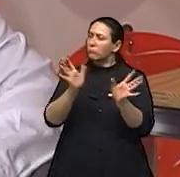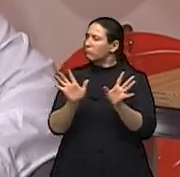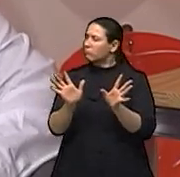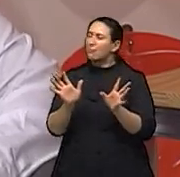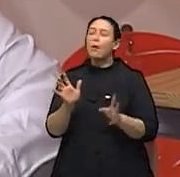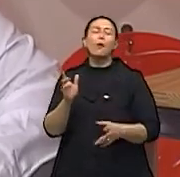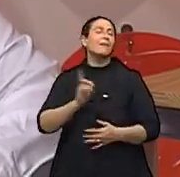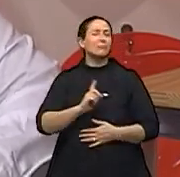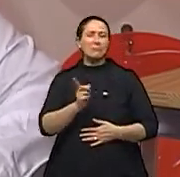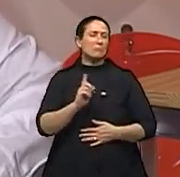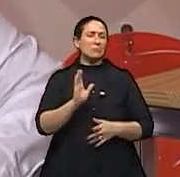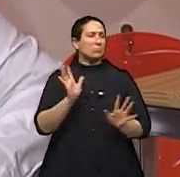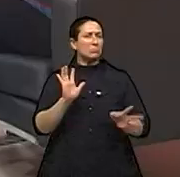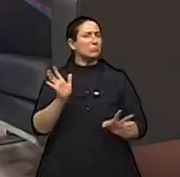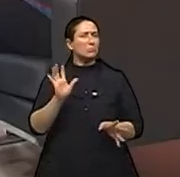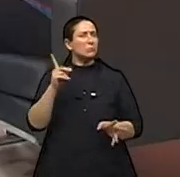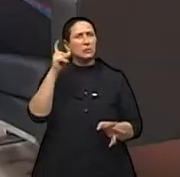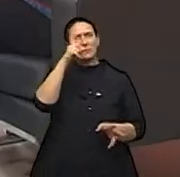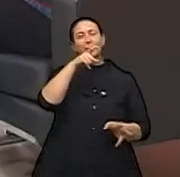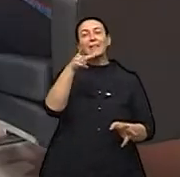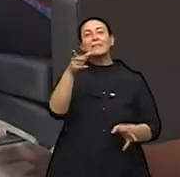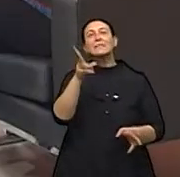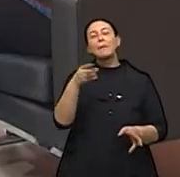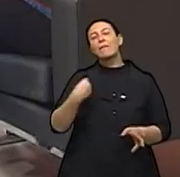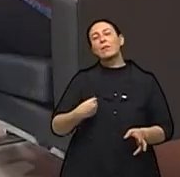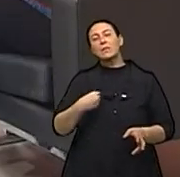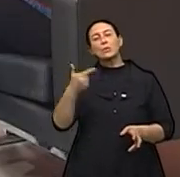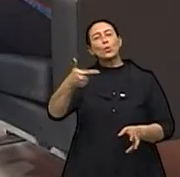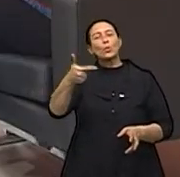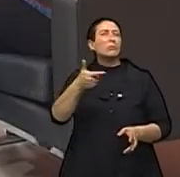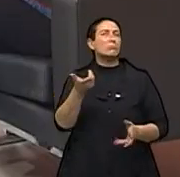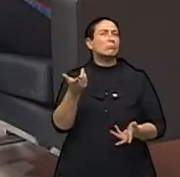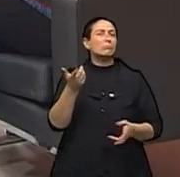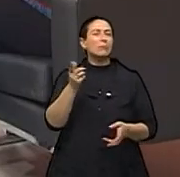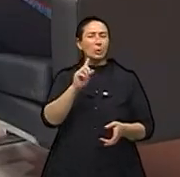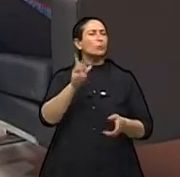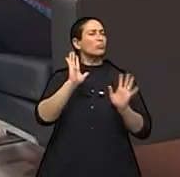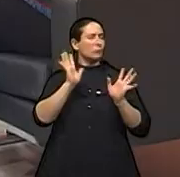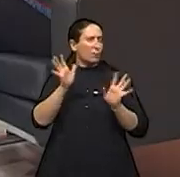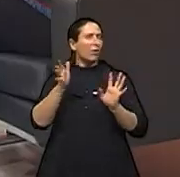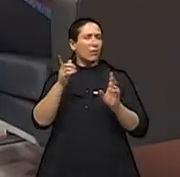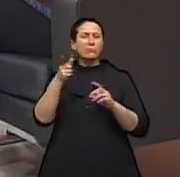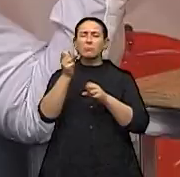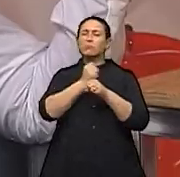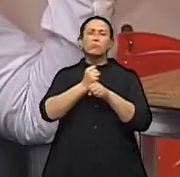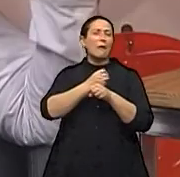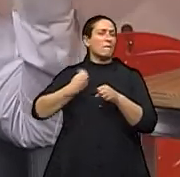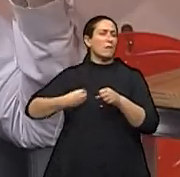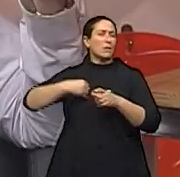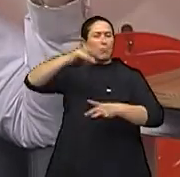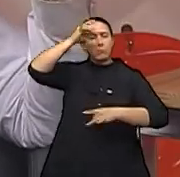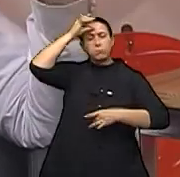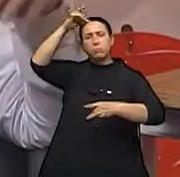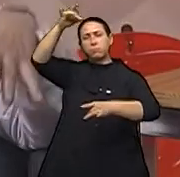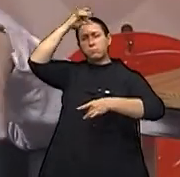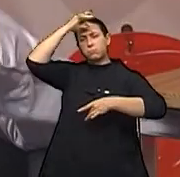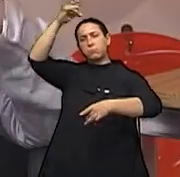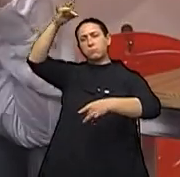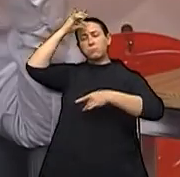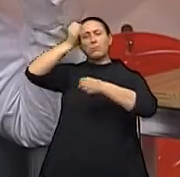Dificilmente vai ser a segunda. Dificilmente? Normalmente, nós já tivemos dezenas, centenas, milhares de encarnações,